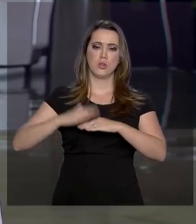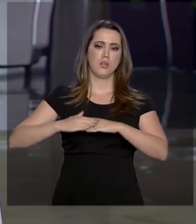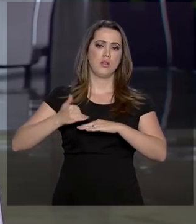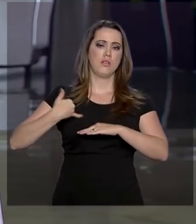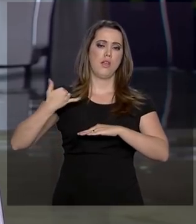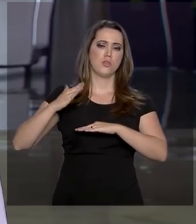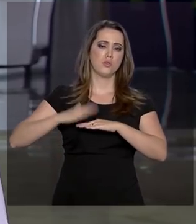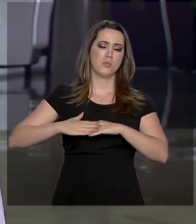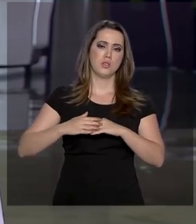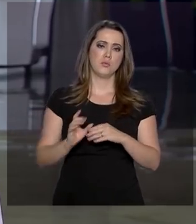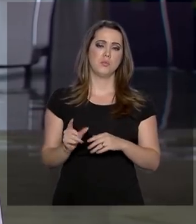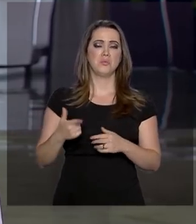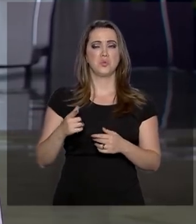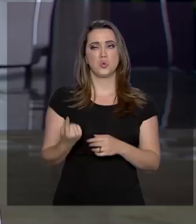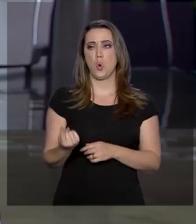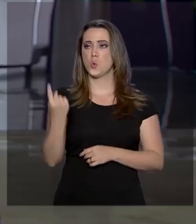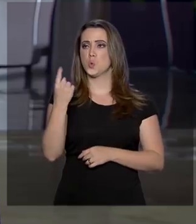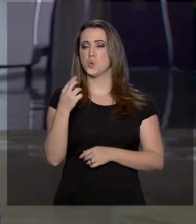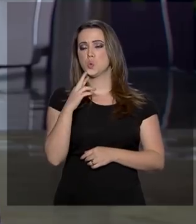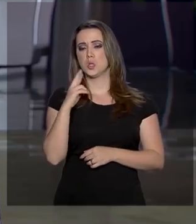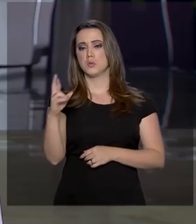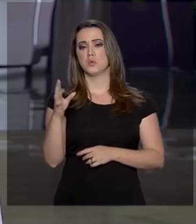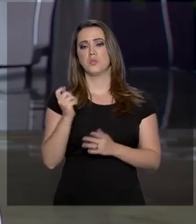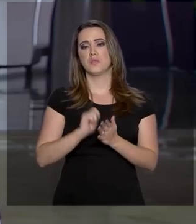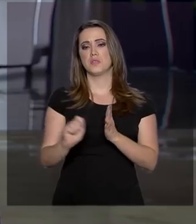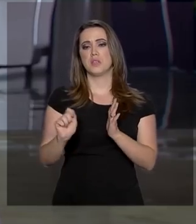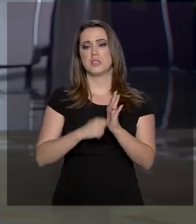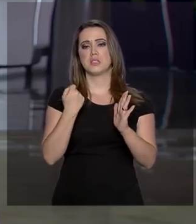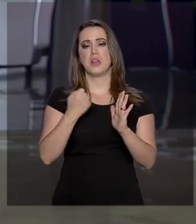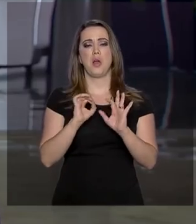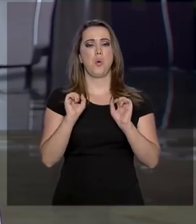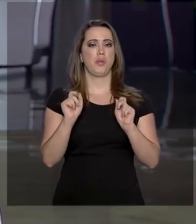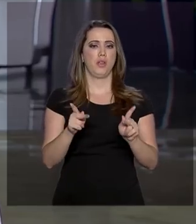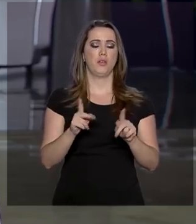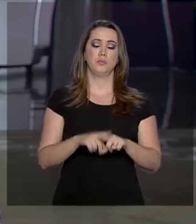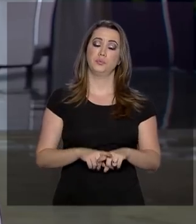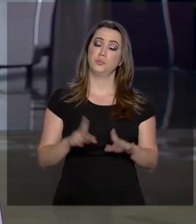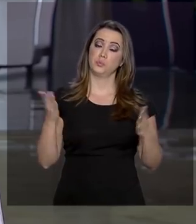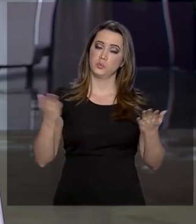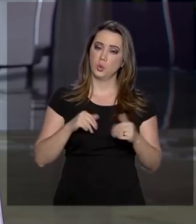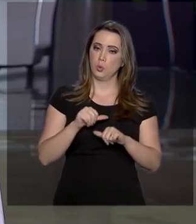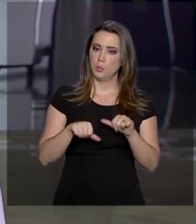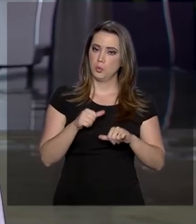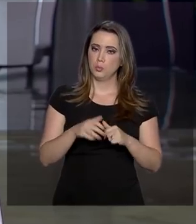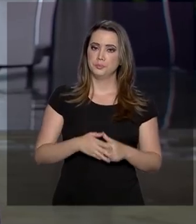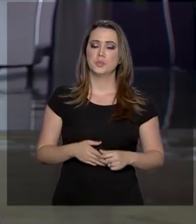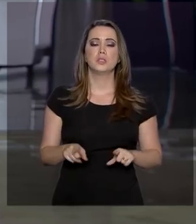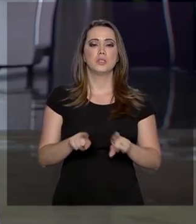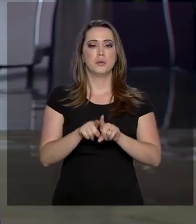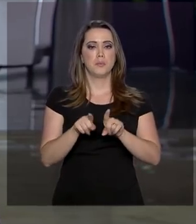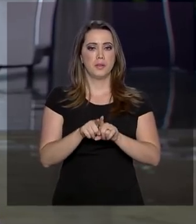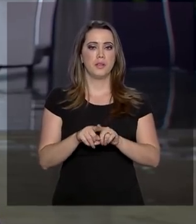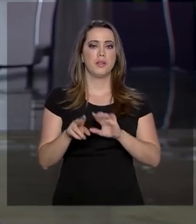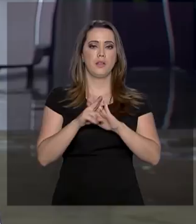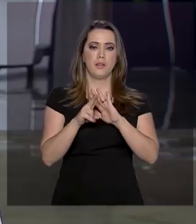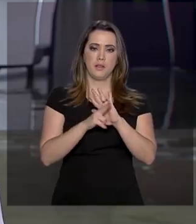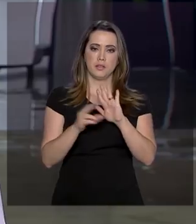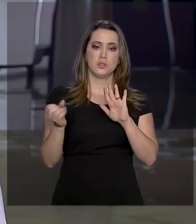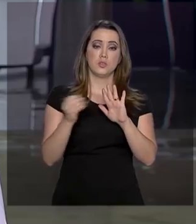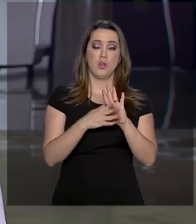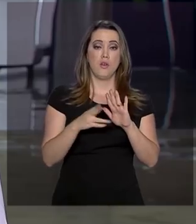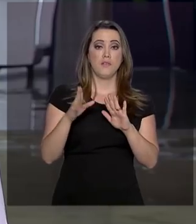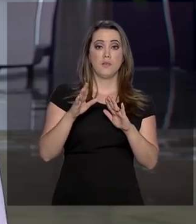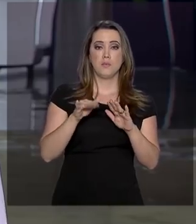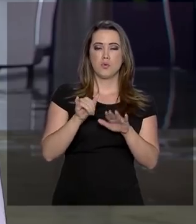responsável. Também temos novidades aí nas regras para transportar armas nos voos. Essas regras